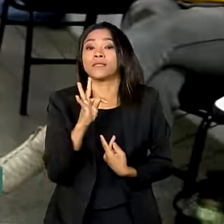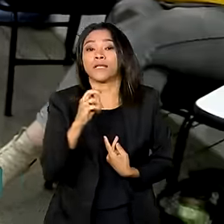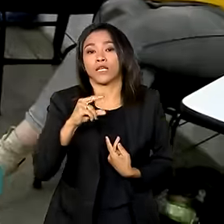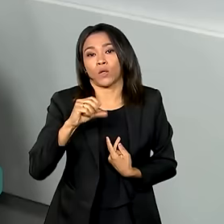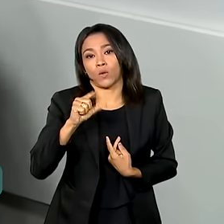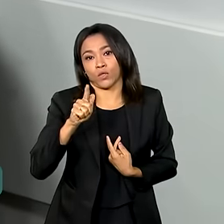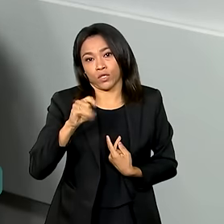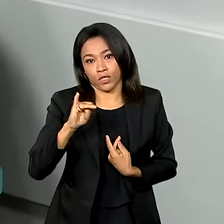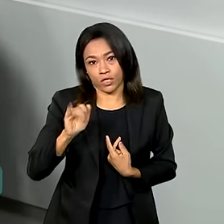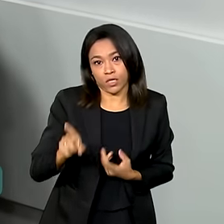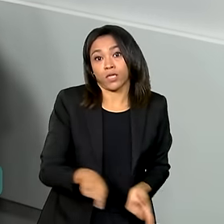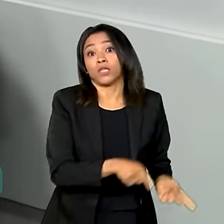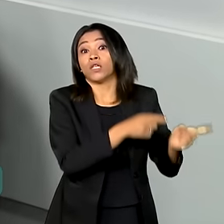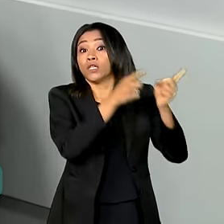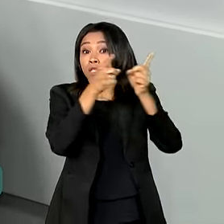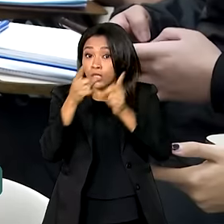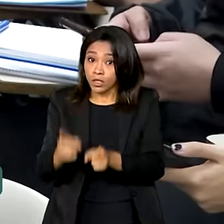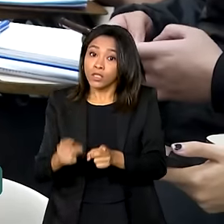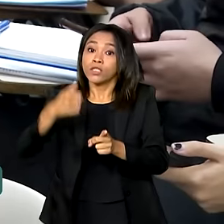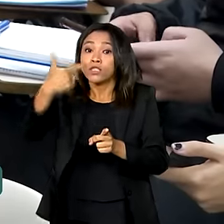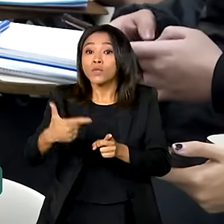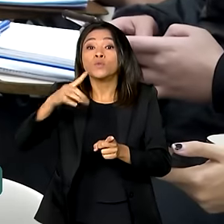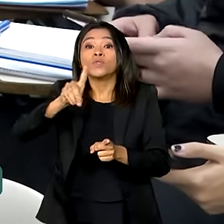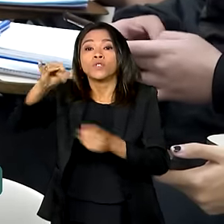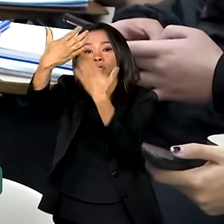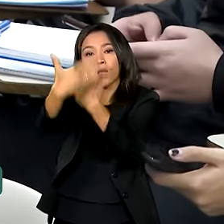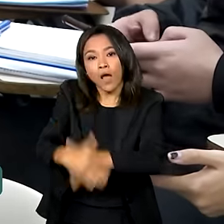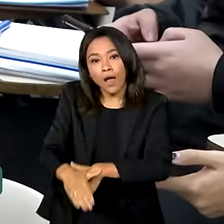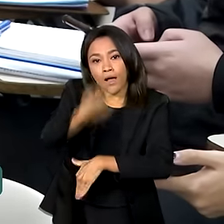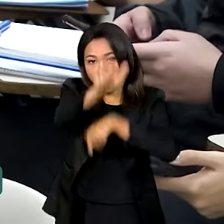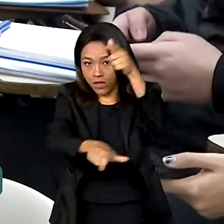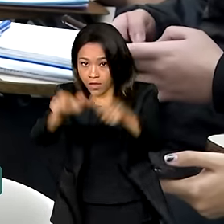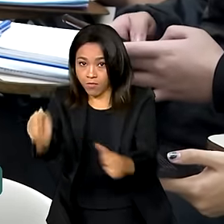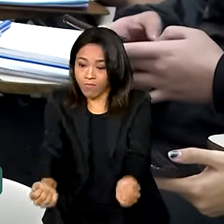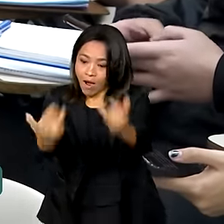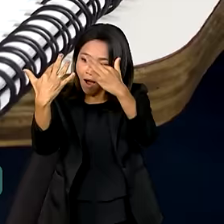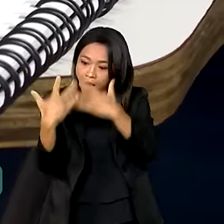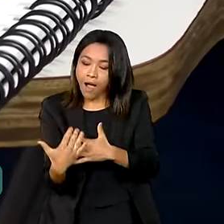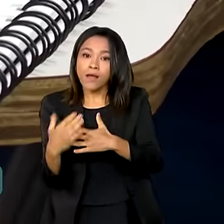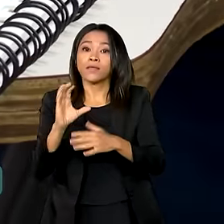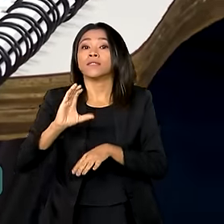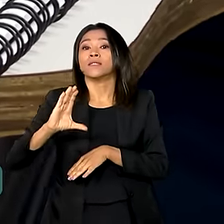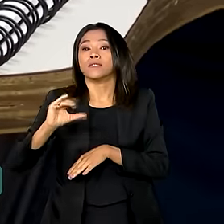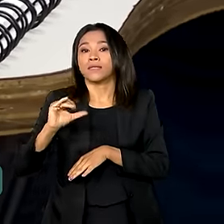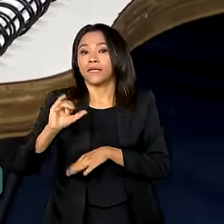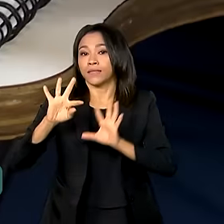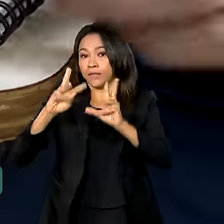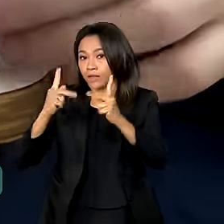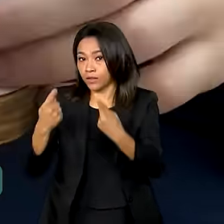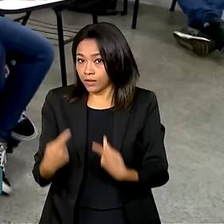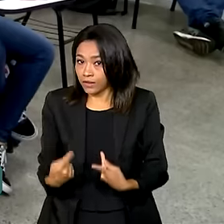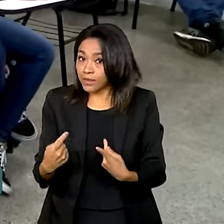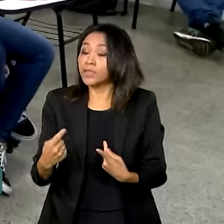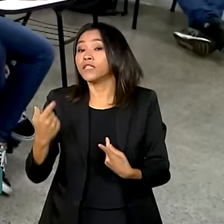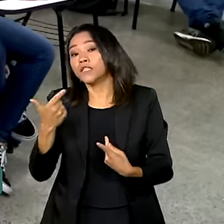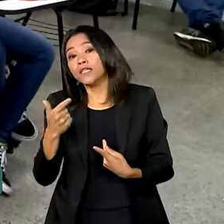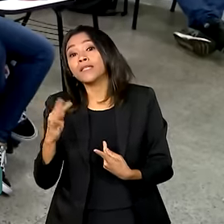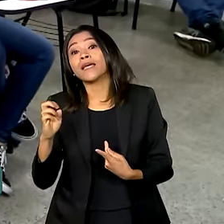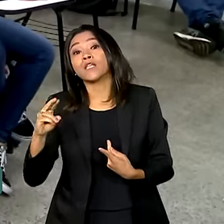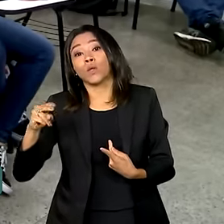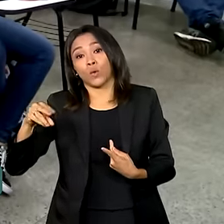No segundo dia, os participantes fazem as provas de ciências da natureza e suas